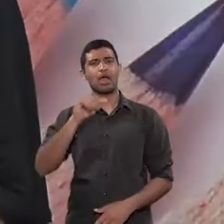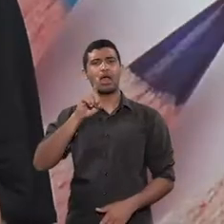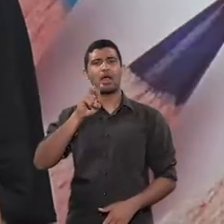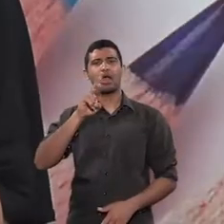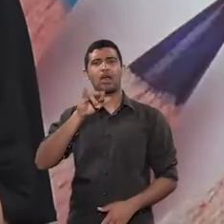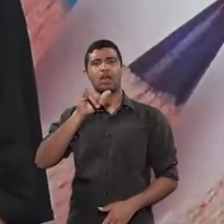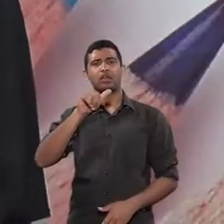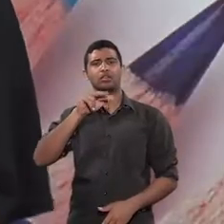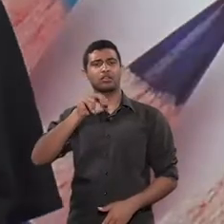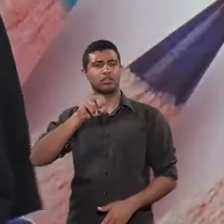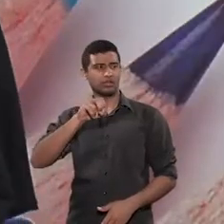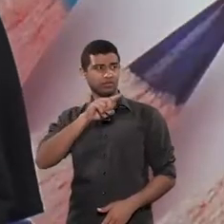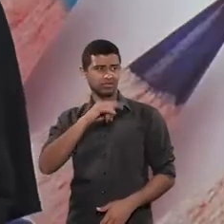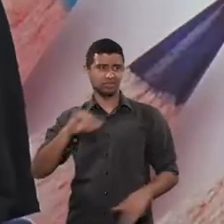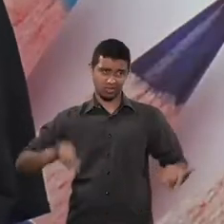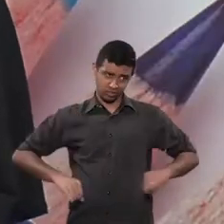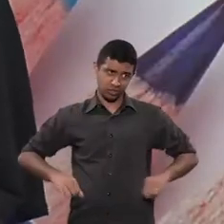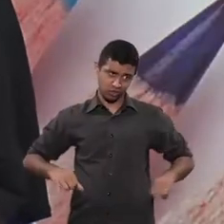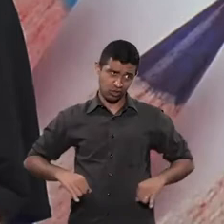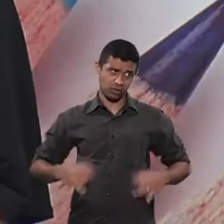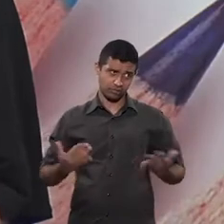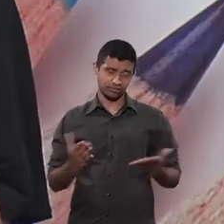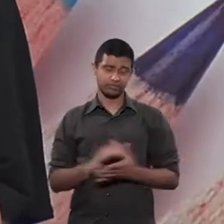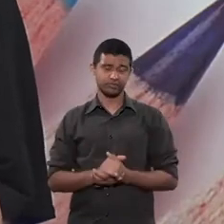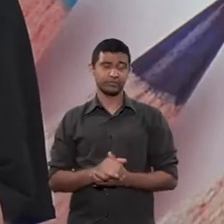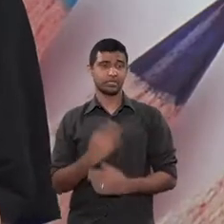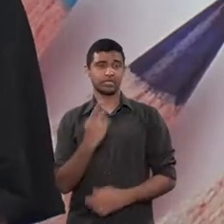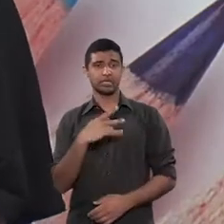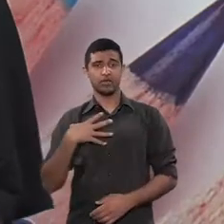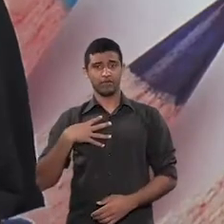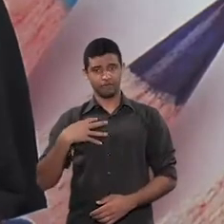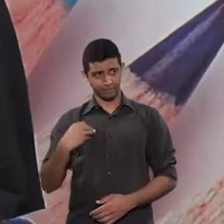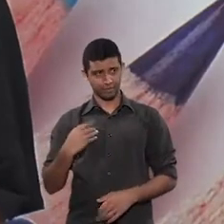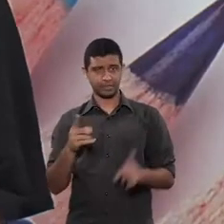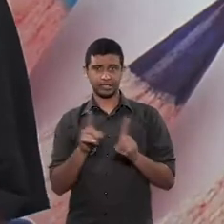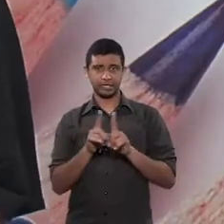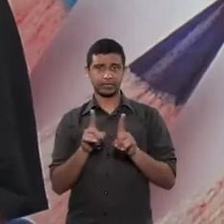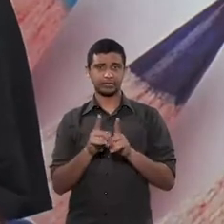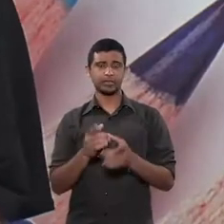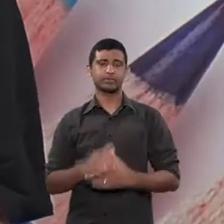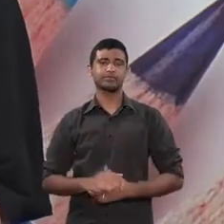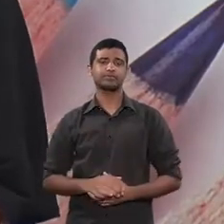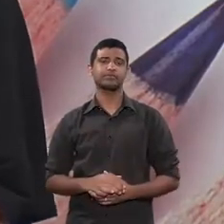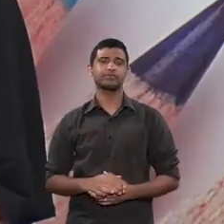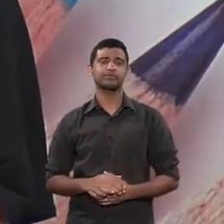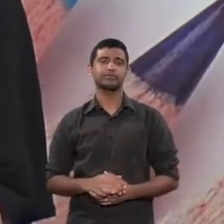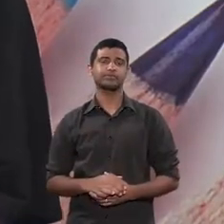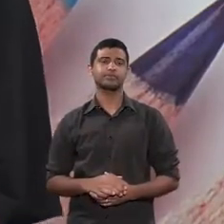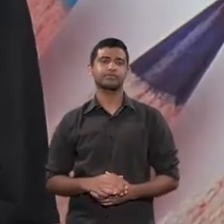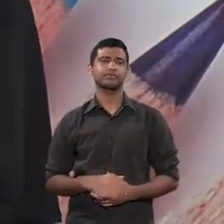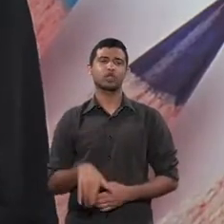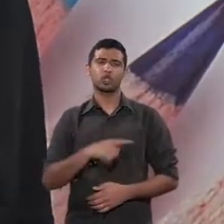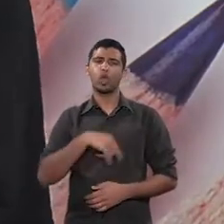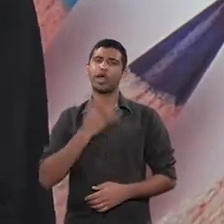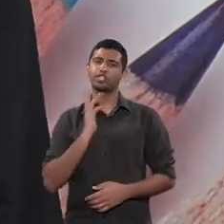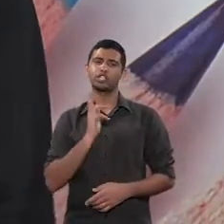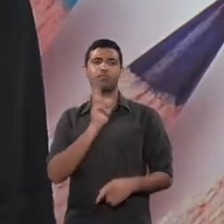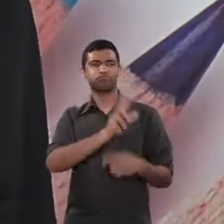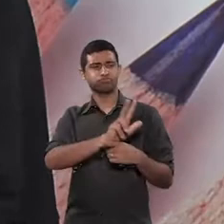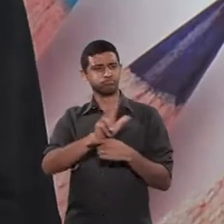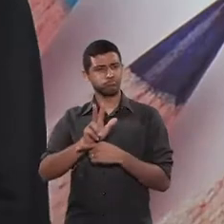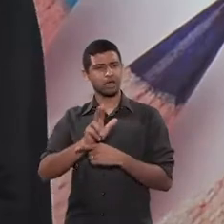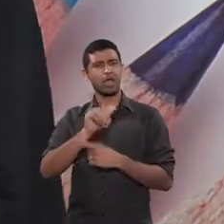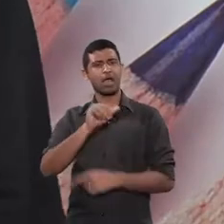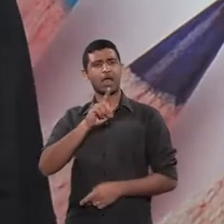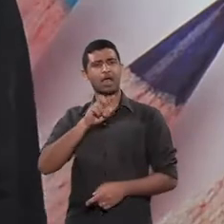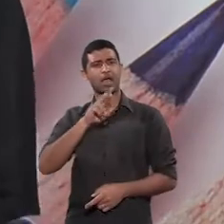Adriano, você sofre com isso. Seu filho também. E a gente já gravou aqui com o